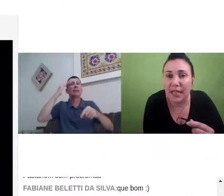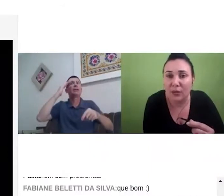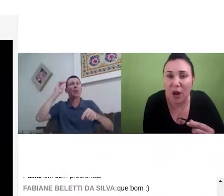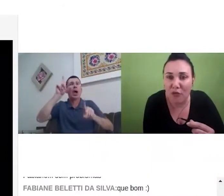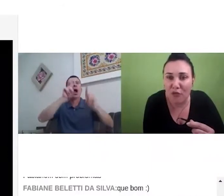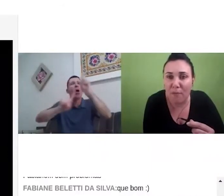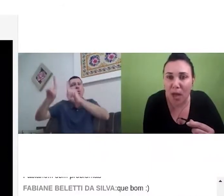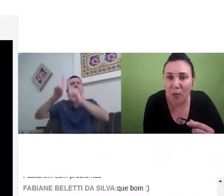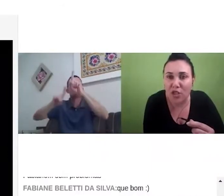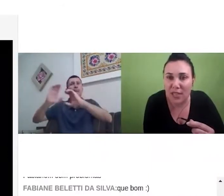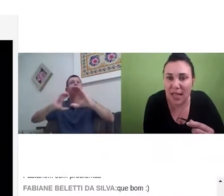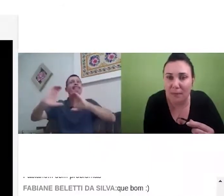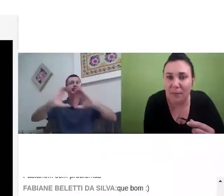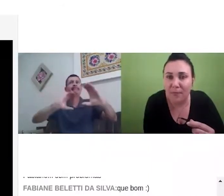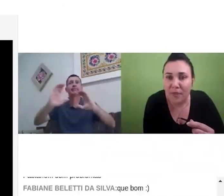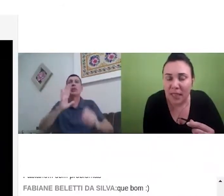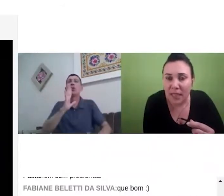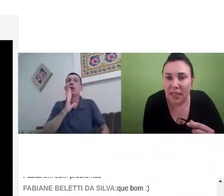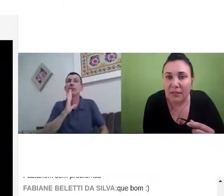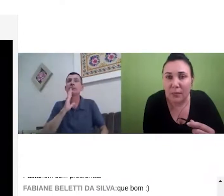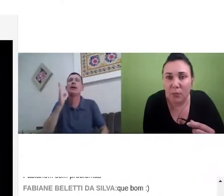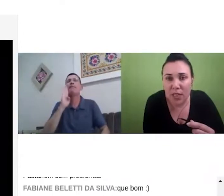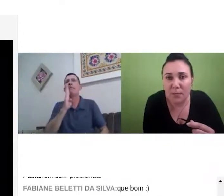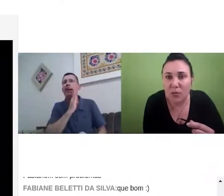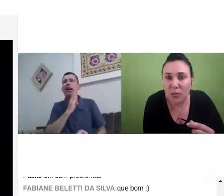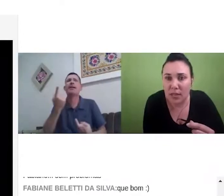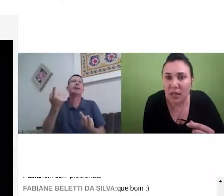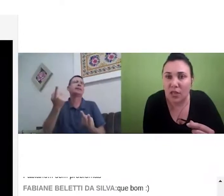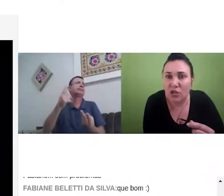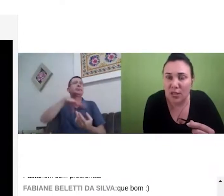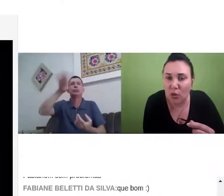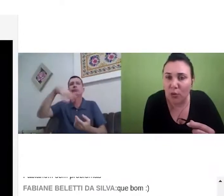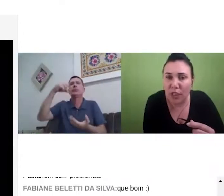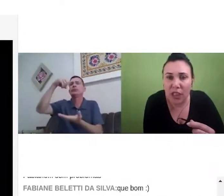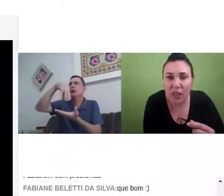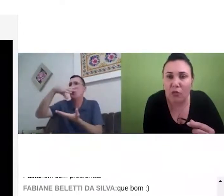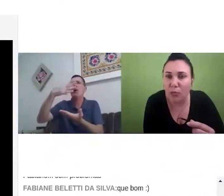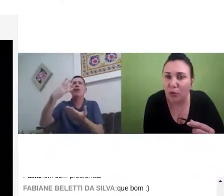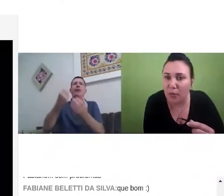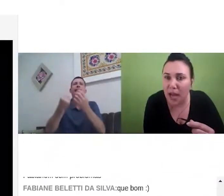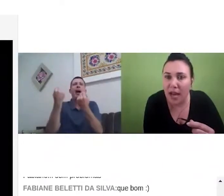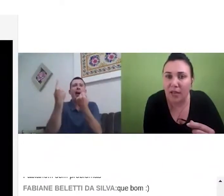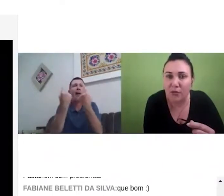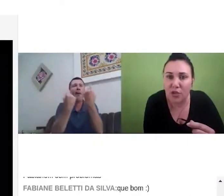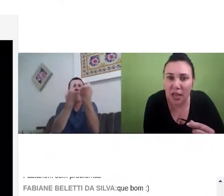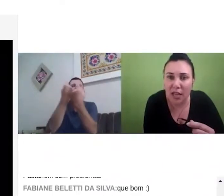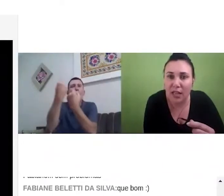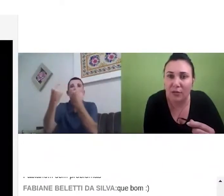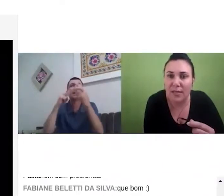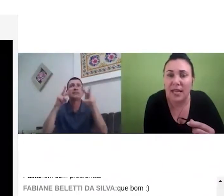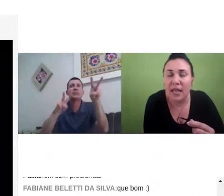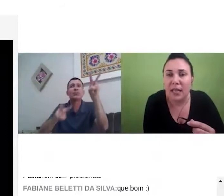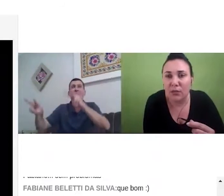Então, na UFPEL, a gente sabe que tem muitas pessoas que já se comunicam, como no bar, no